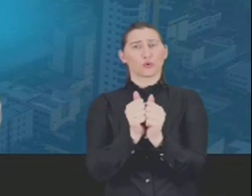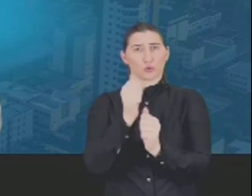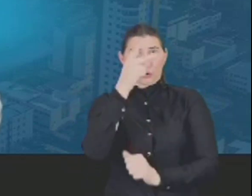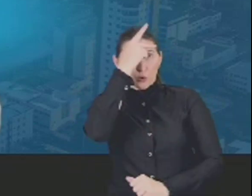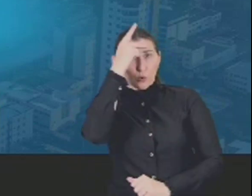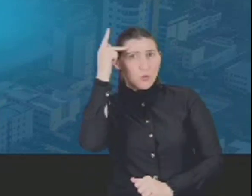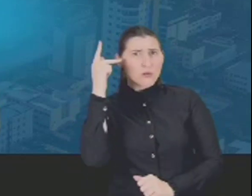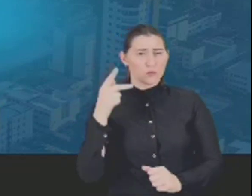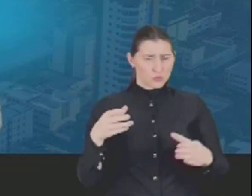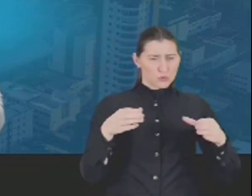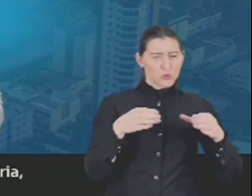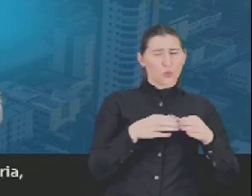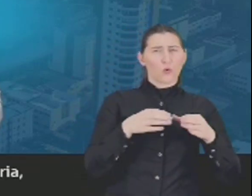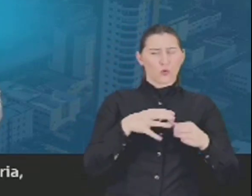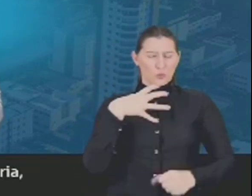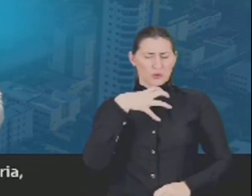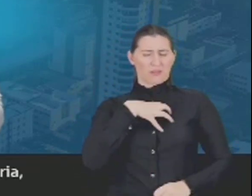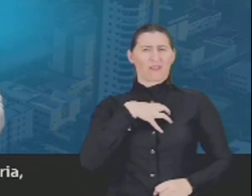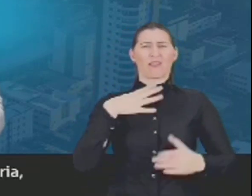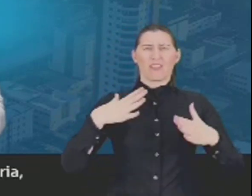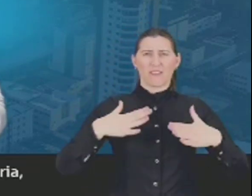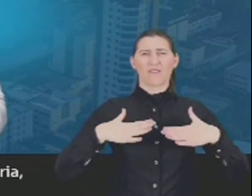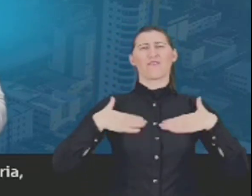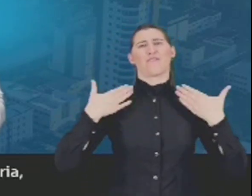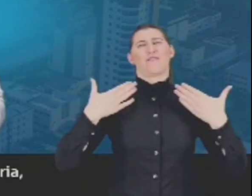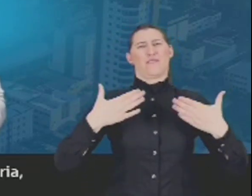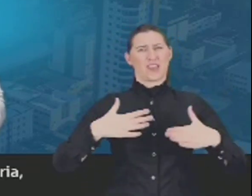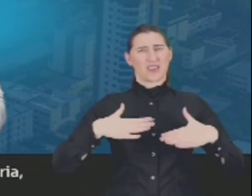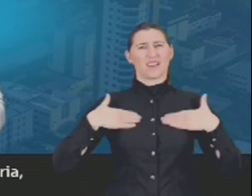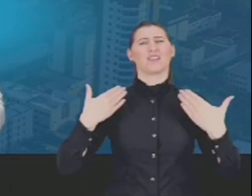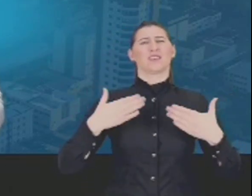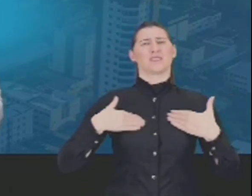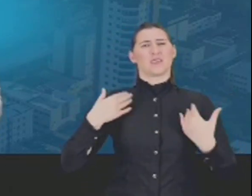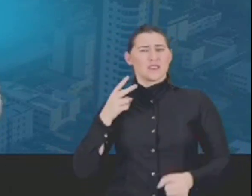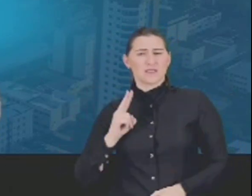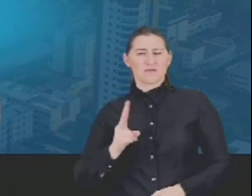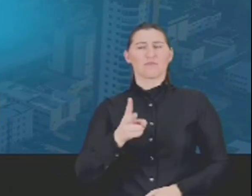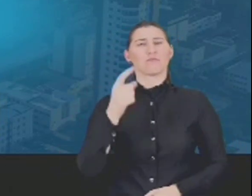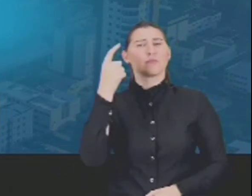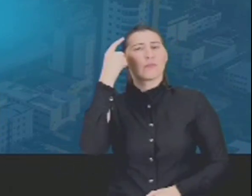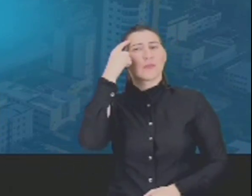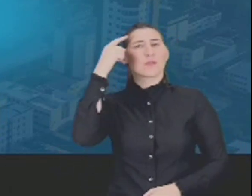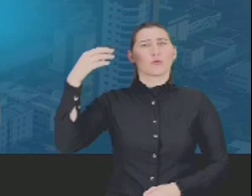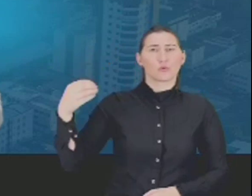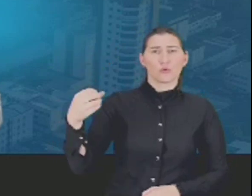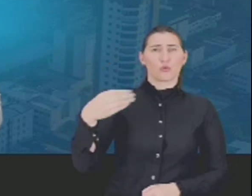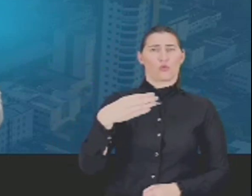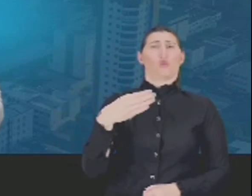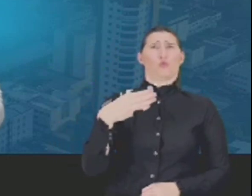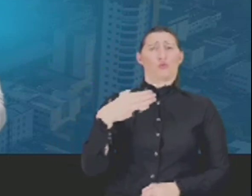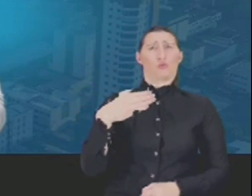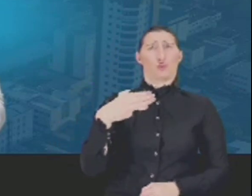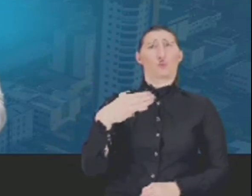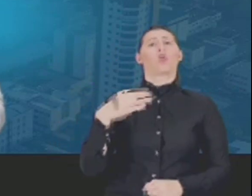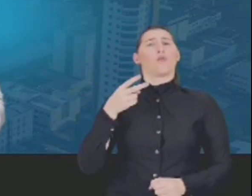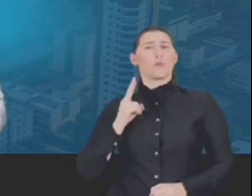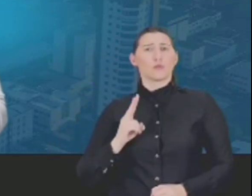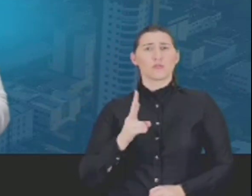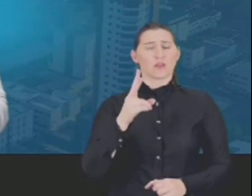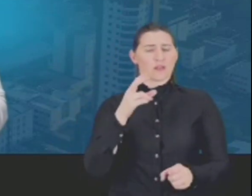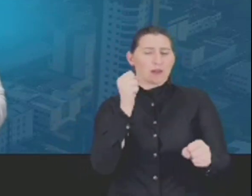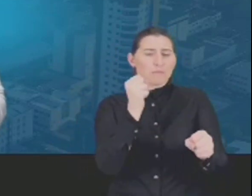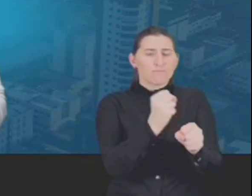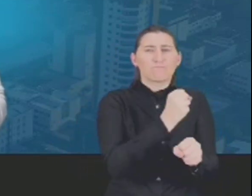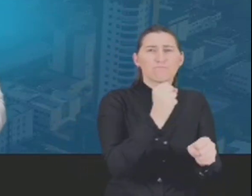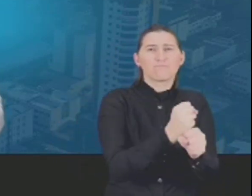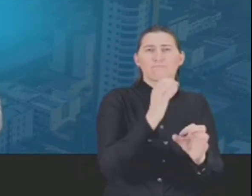pessoas que estão com a gente. São pessoas que trabalham muito, com alegria, sempre buscando inovar. Eu não tenho nenhuma dúvida,